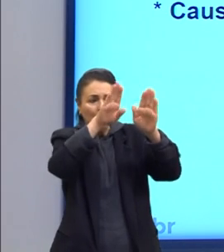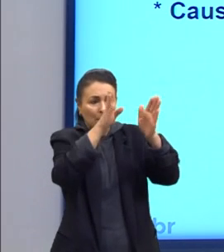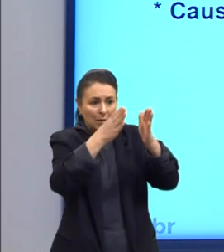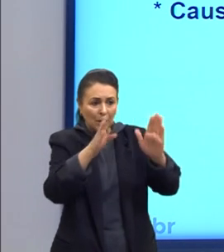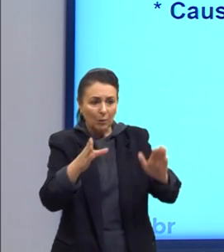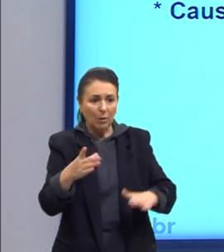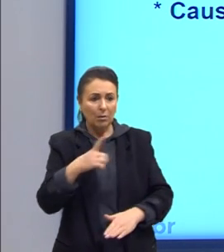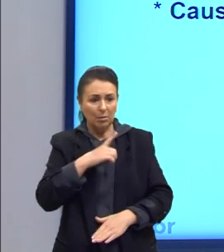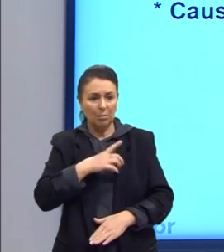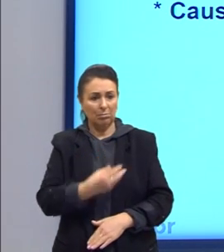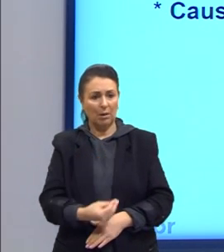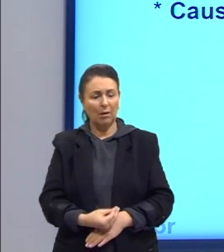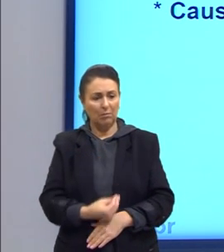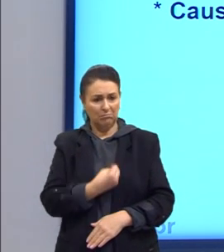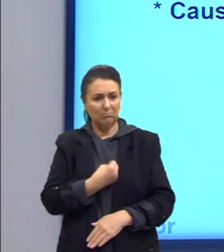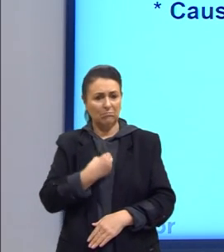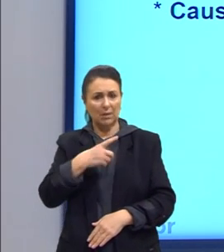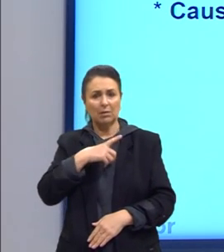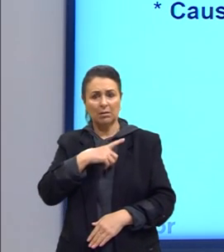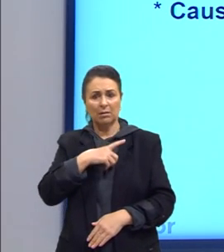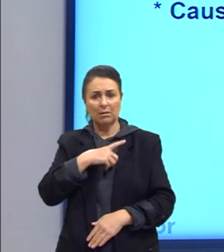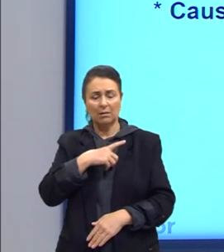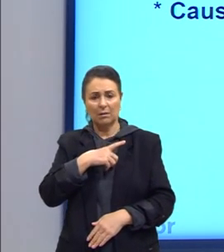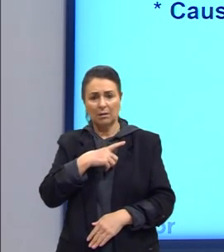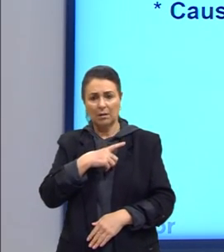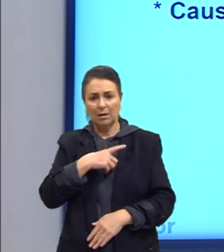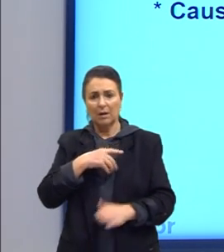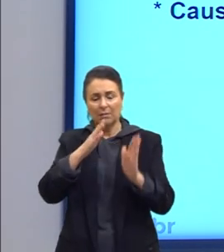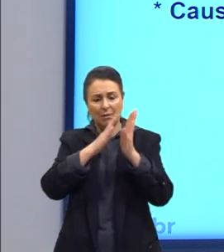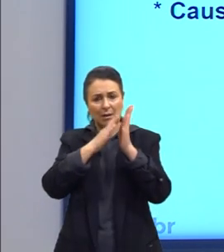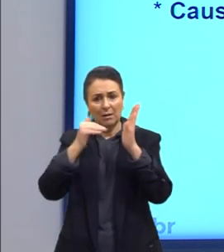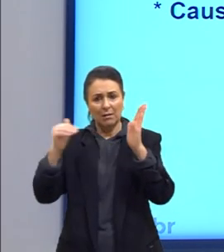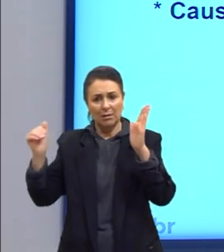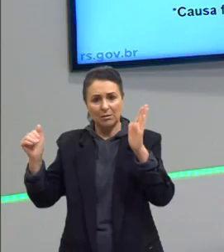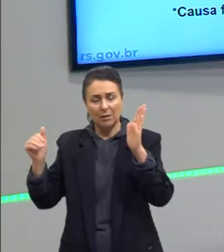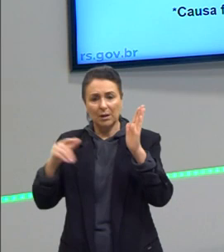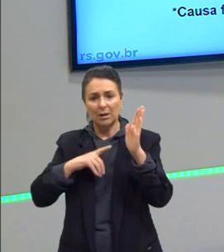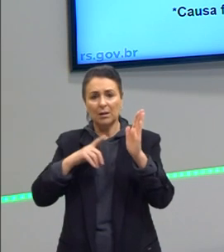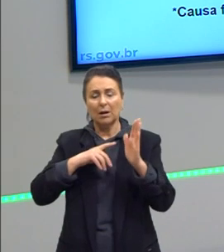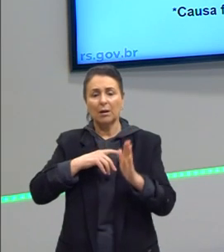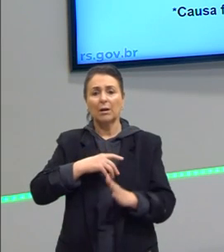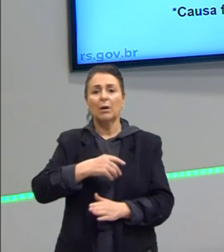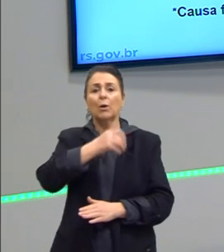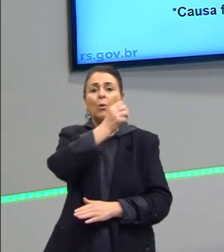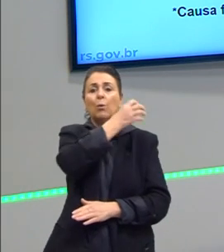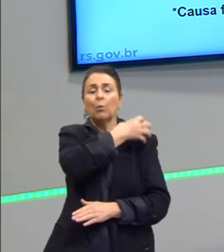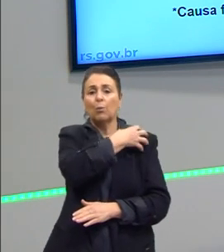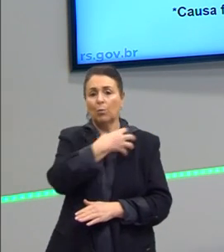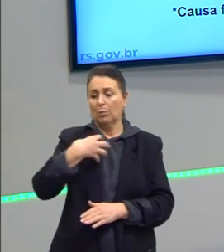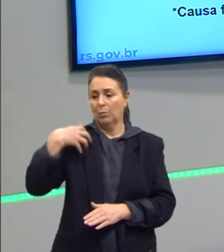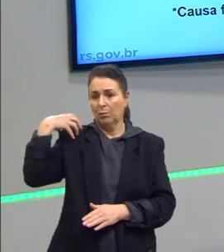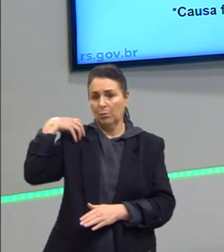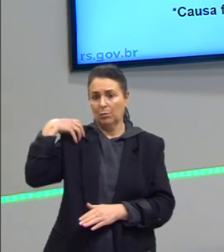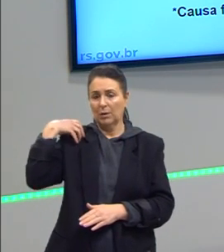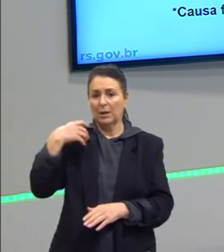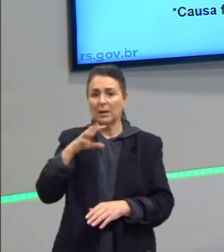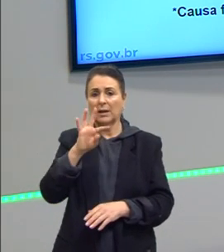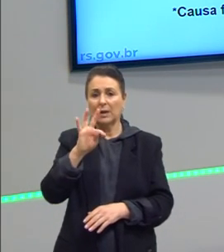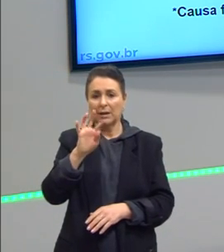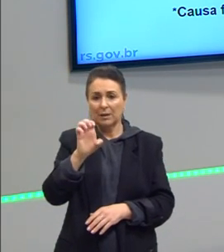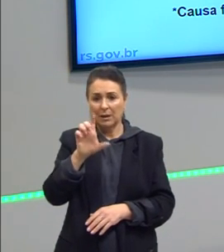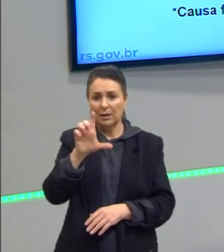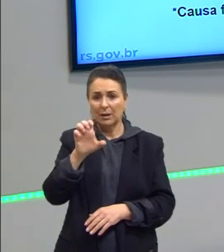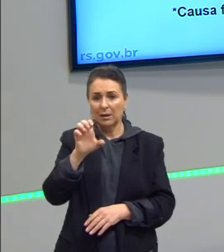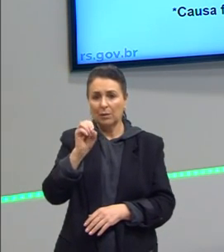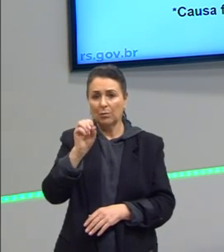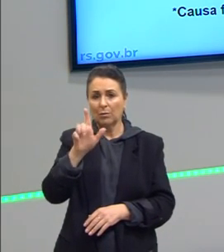Então a estética, arte, essa coisa toda. Lembre-se sempre que o Aristóteles era teleológico. Ele buscava